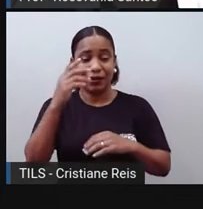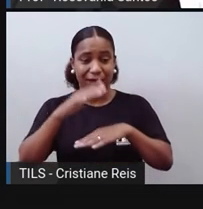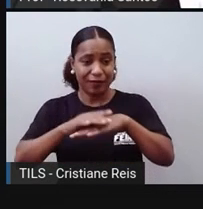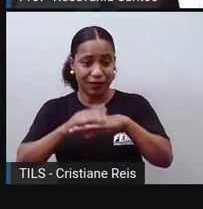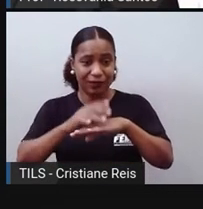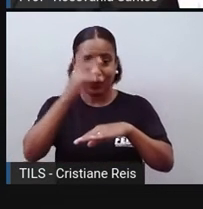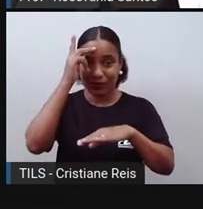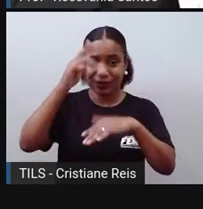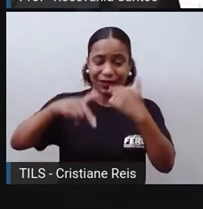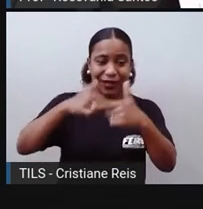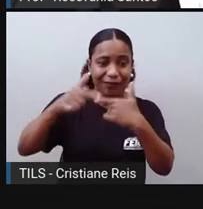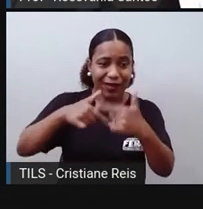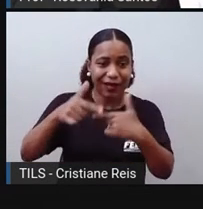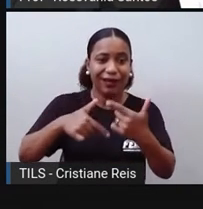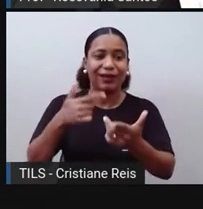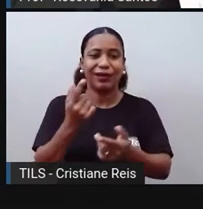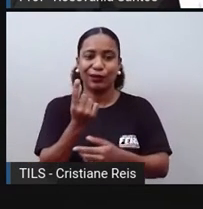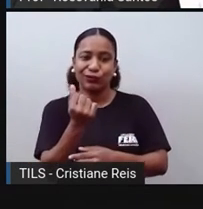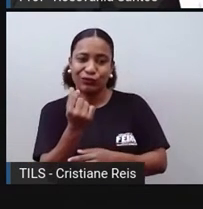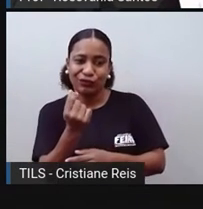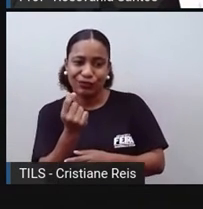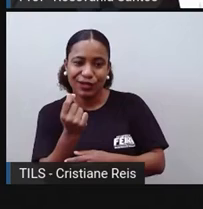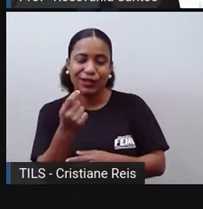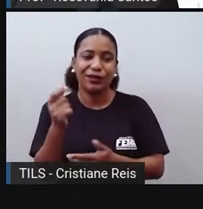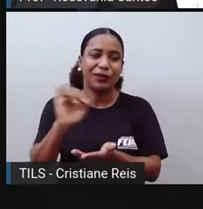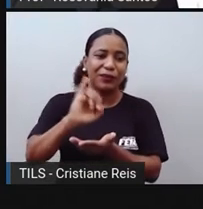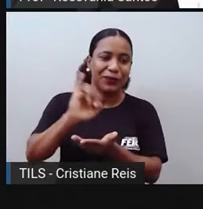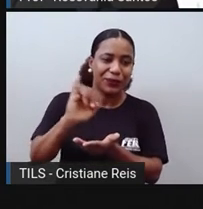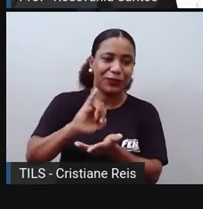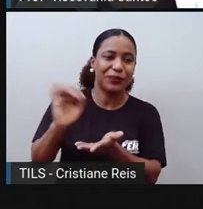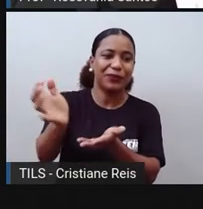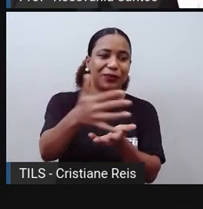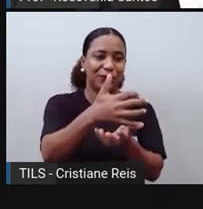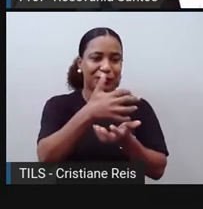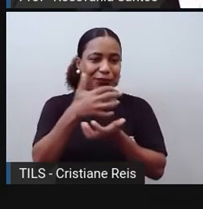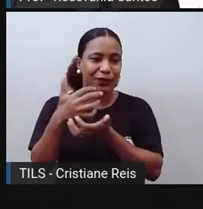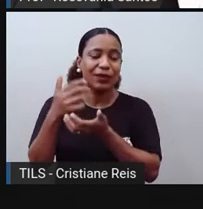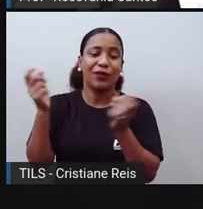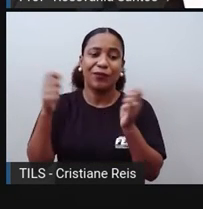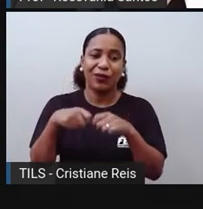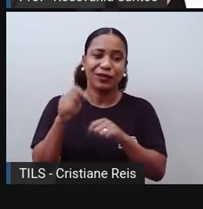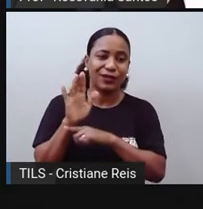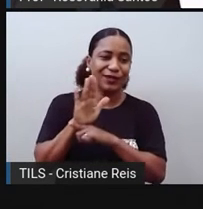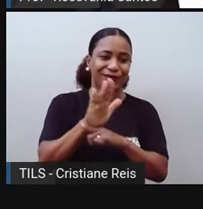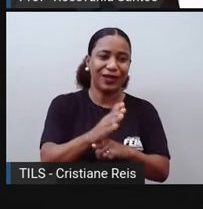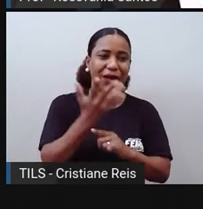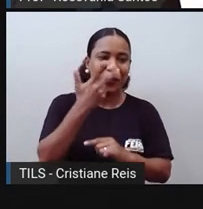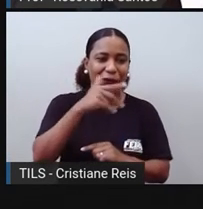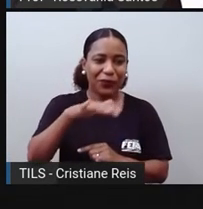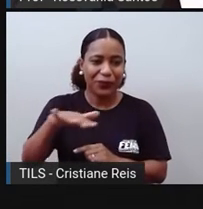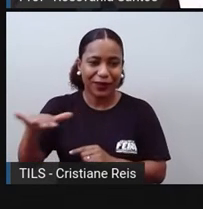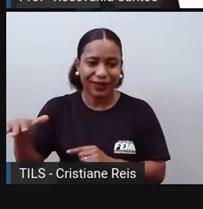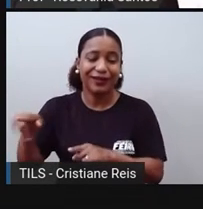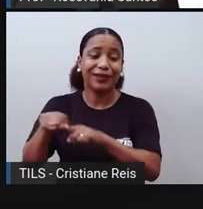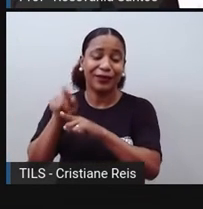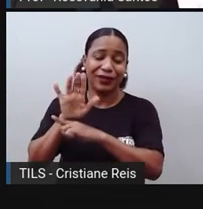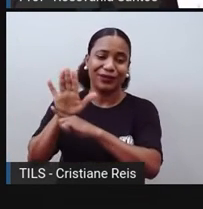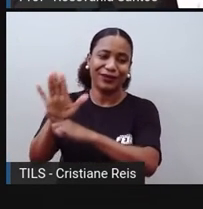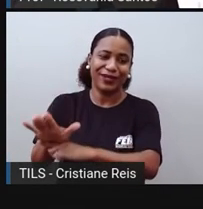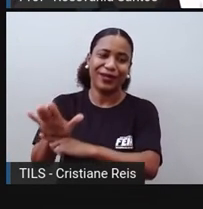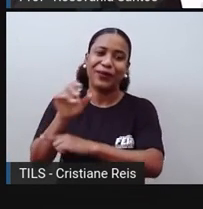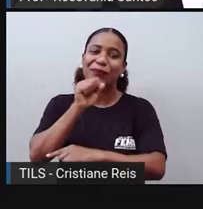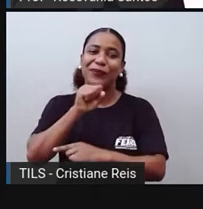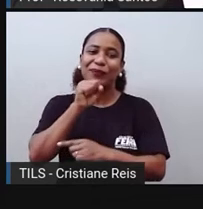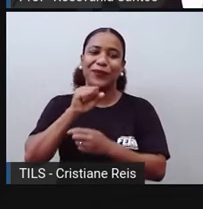população que contribui, e aí dá para sustentar os idosos e sustentar as crianças, que é a população, né, considerada inativa.